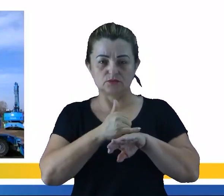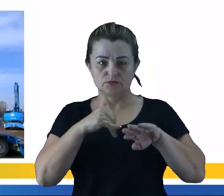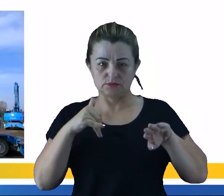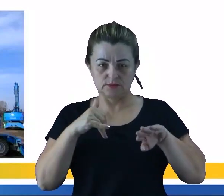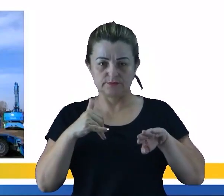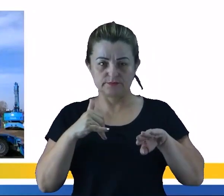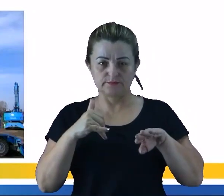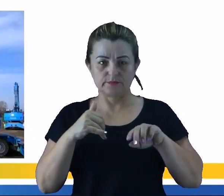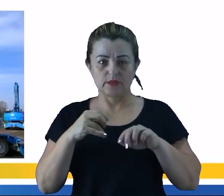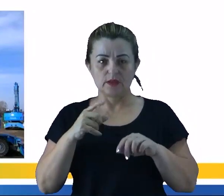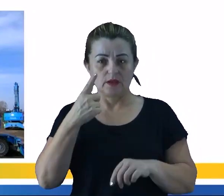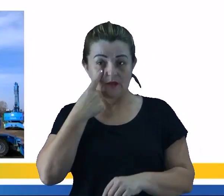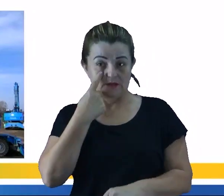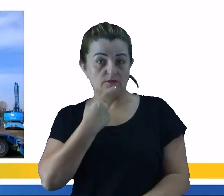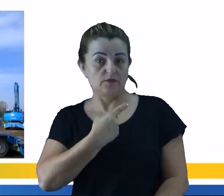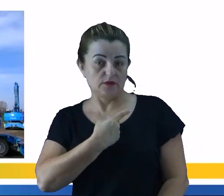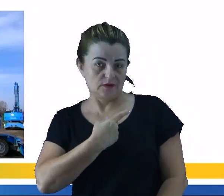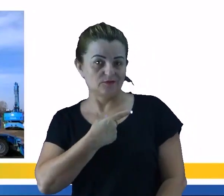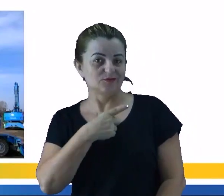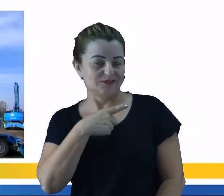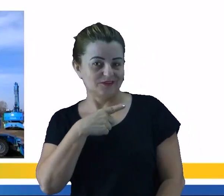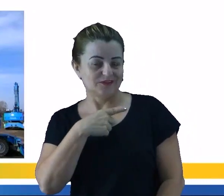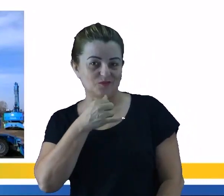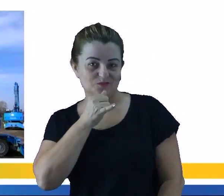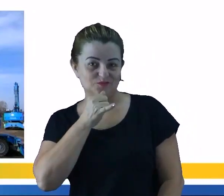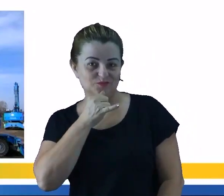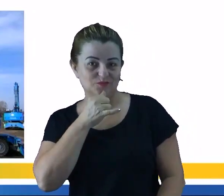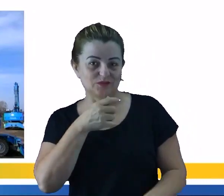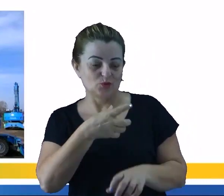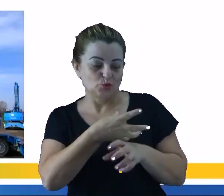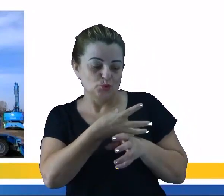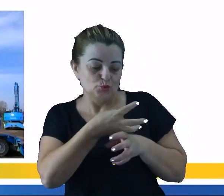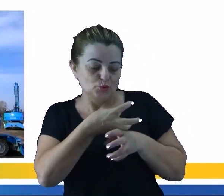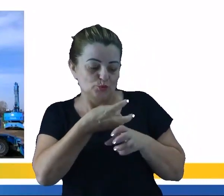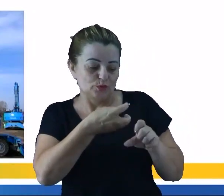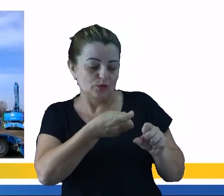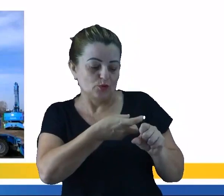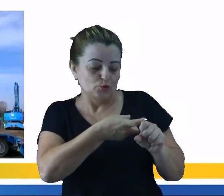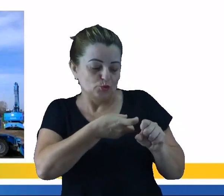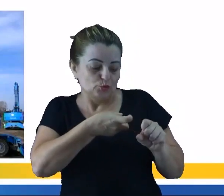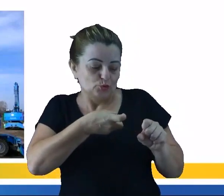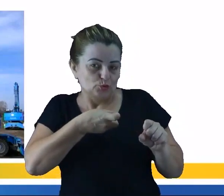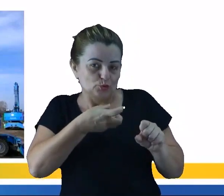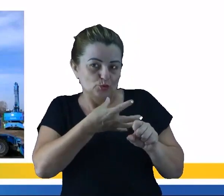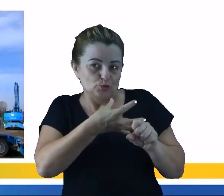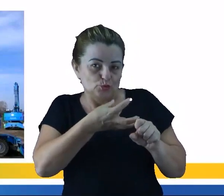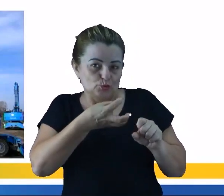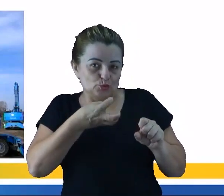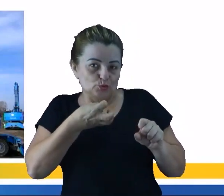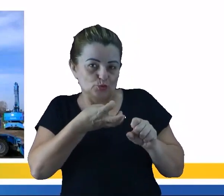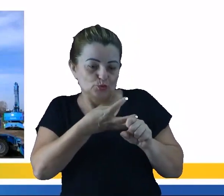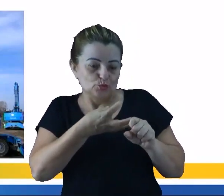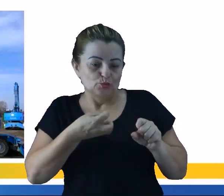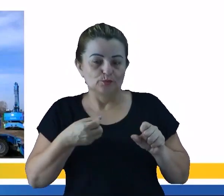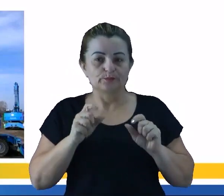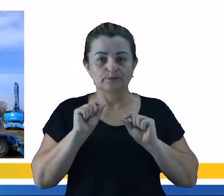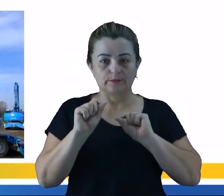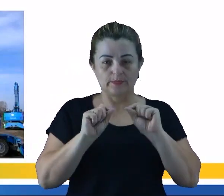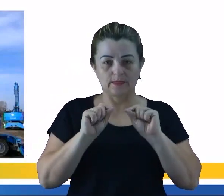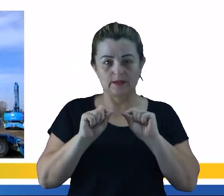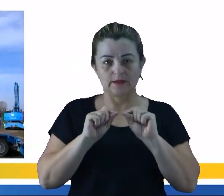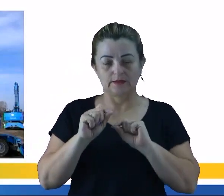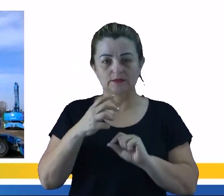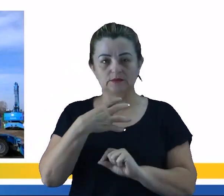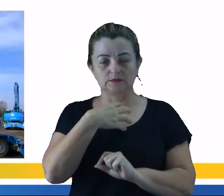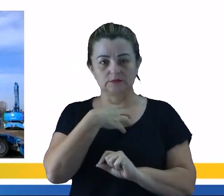nosso gif, né, a gente tem um imãzinho, né, e ele está atraindo toda a limalha de ferro, separando aí dessa areia bem fininha. Então essa daí é